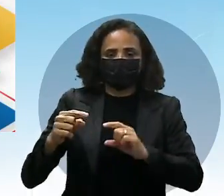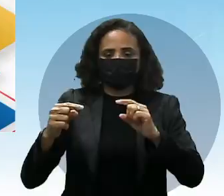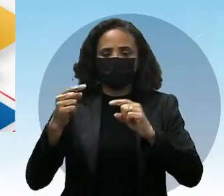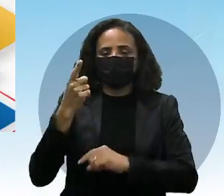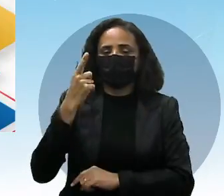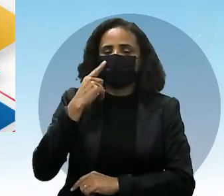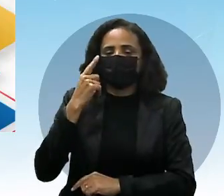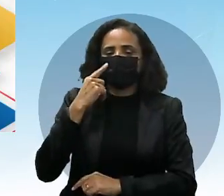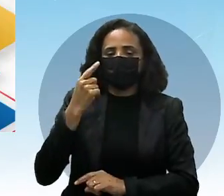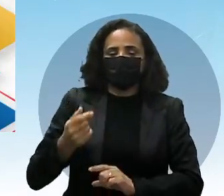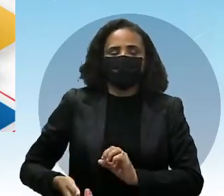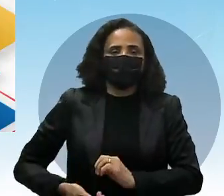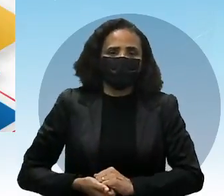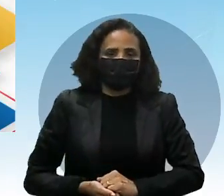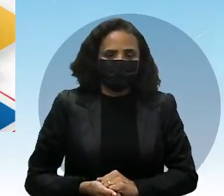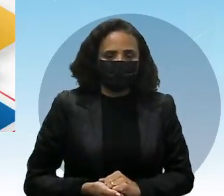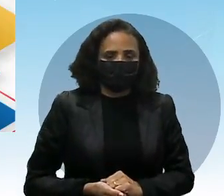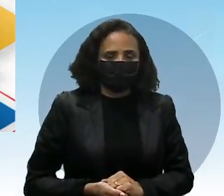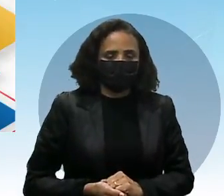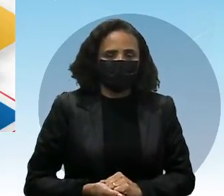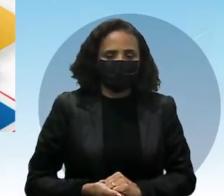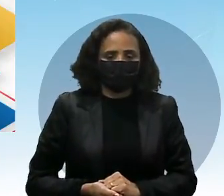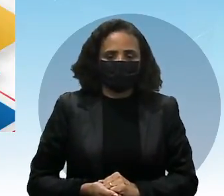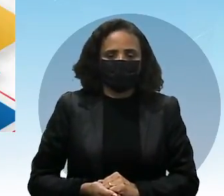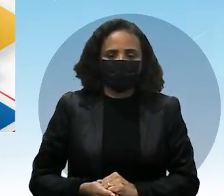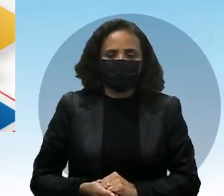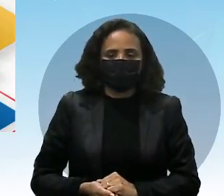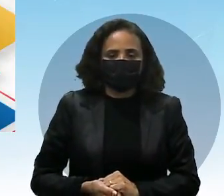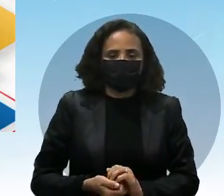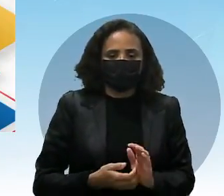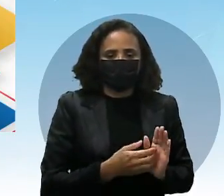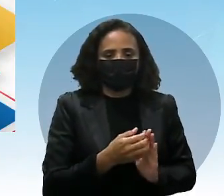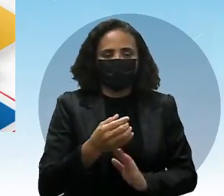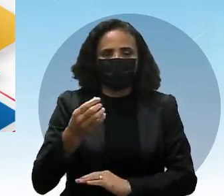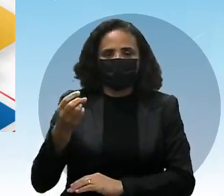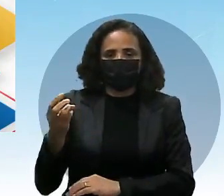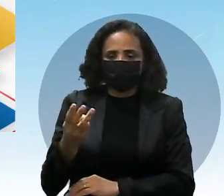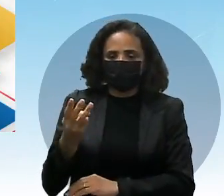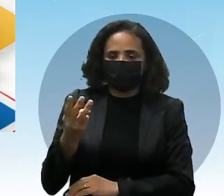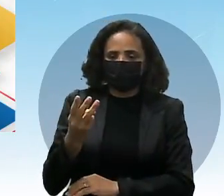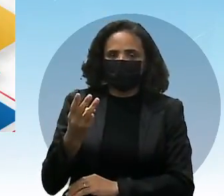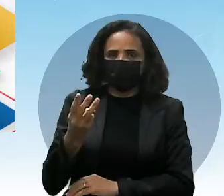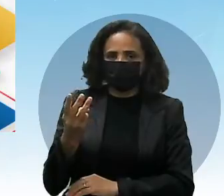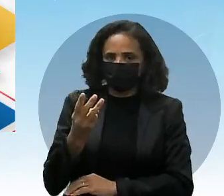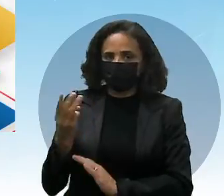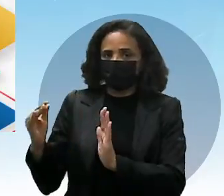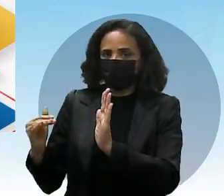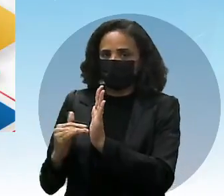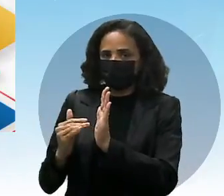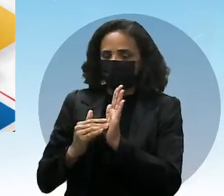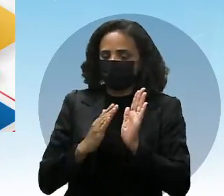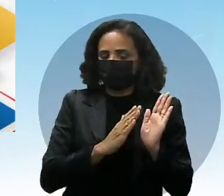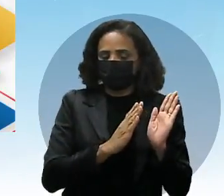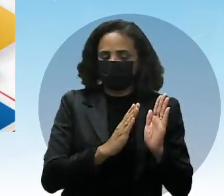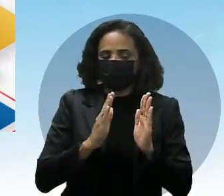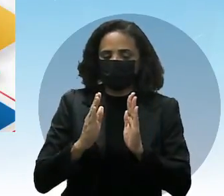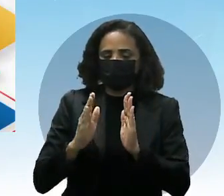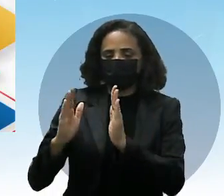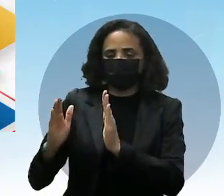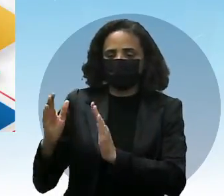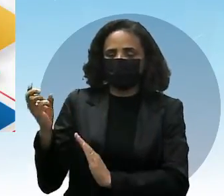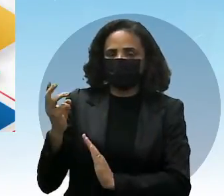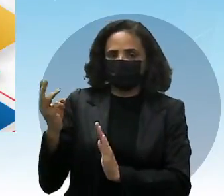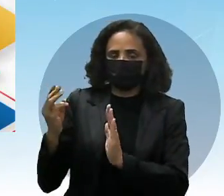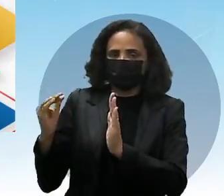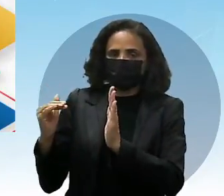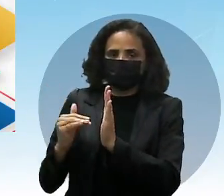woman's question, no third panel, no terceiro painel, que é no último, né? Onde completa, ali, essa questão,